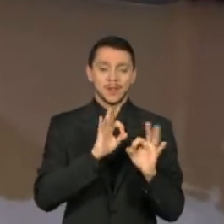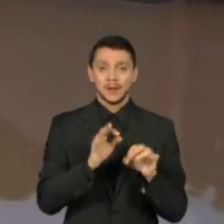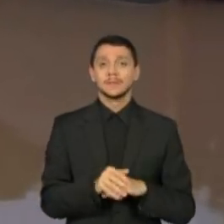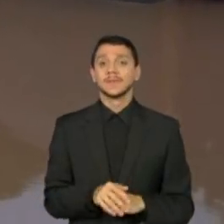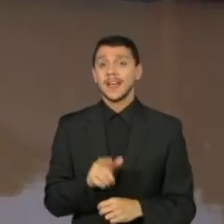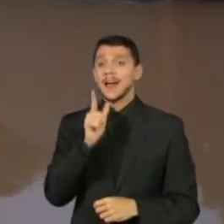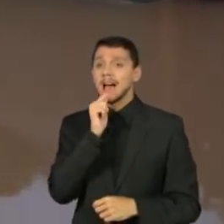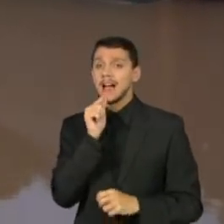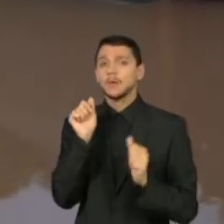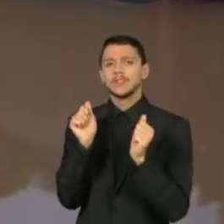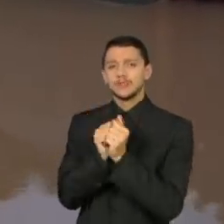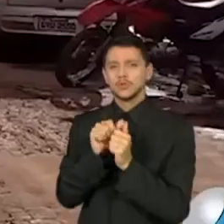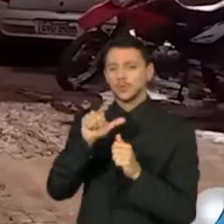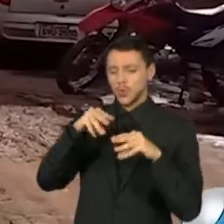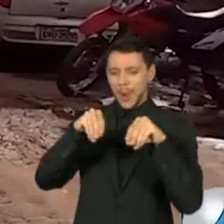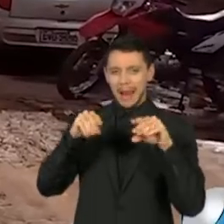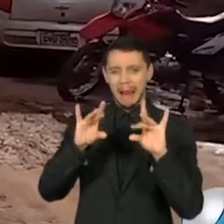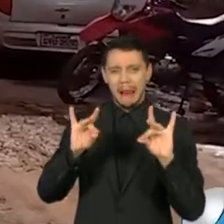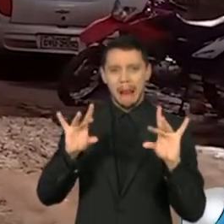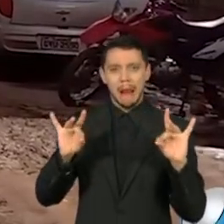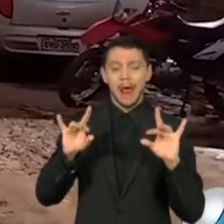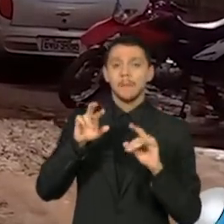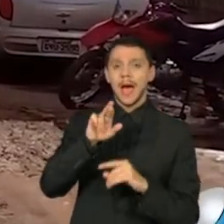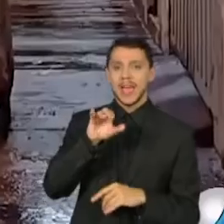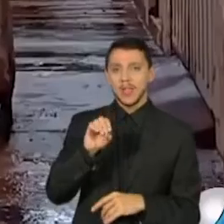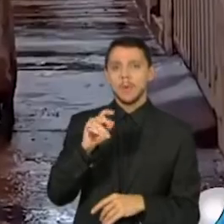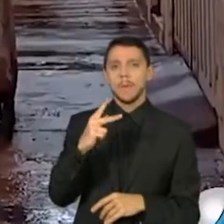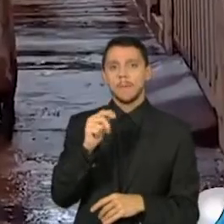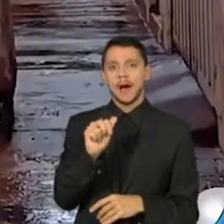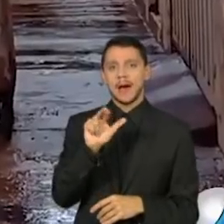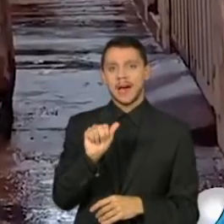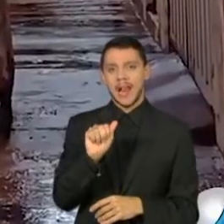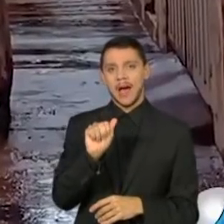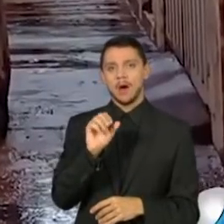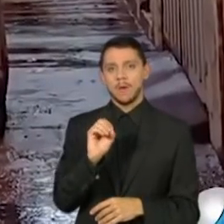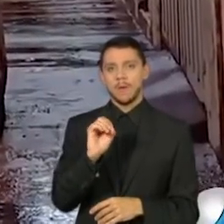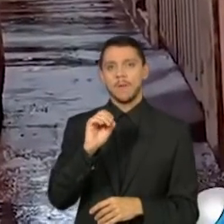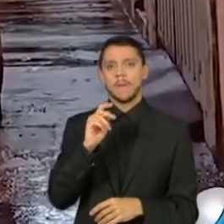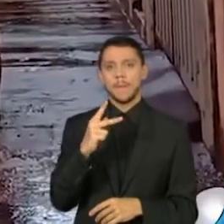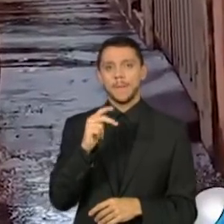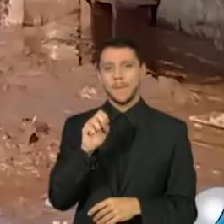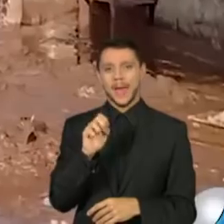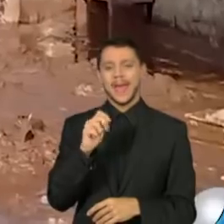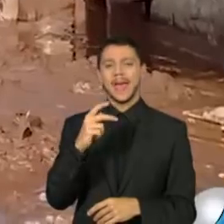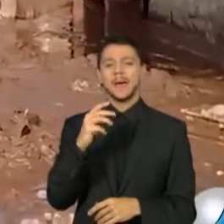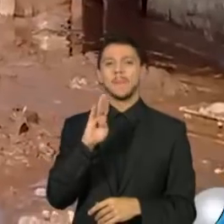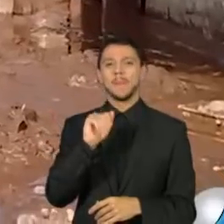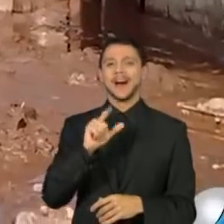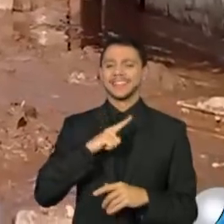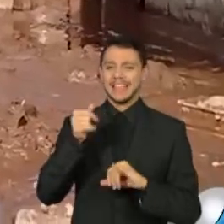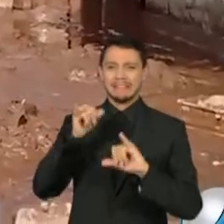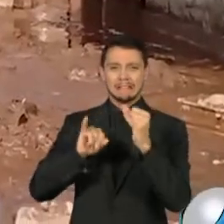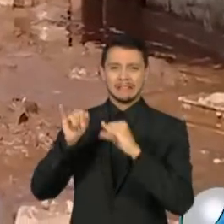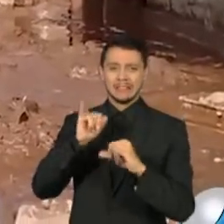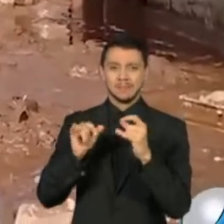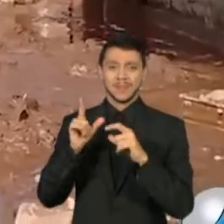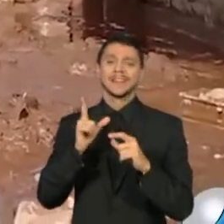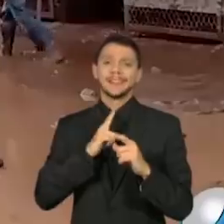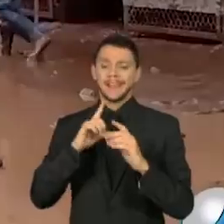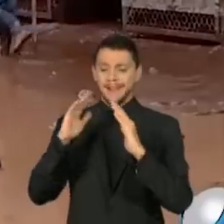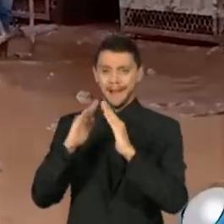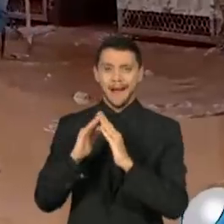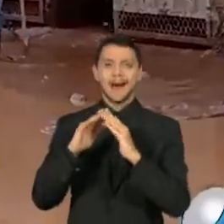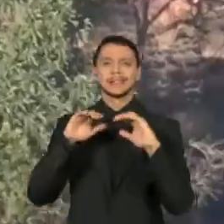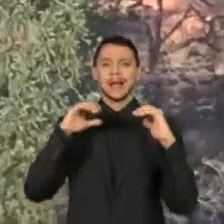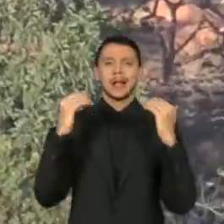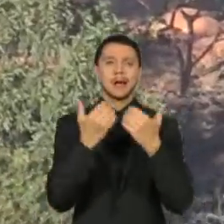Paropeba, veio muito rejeito. Quando a água foi baixando, tem casas, tem campos de futebol tomados pelo